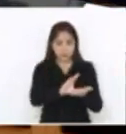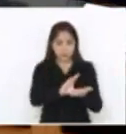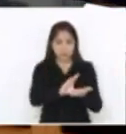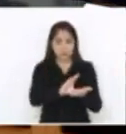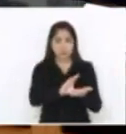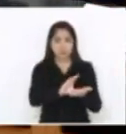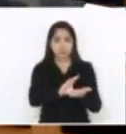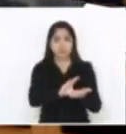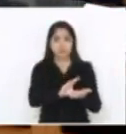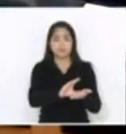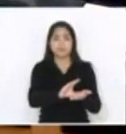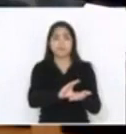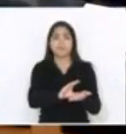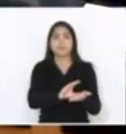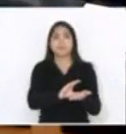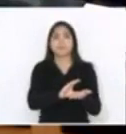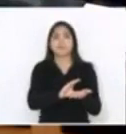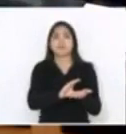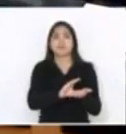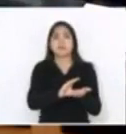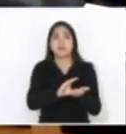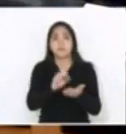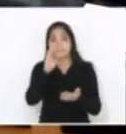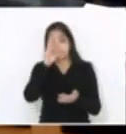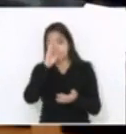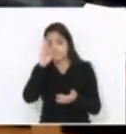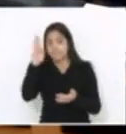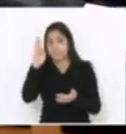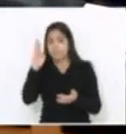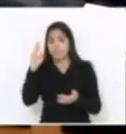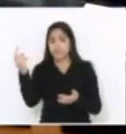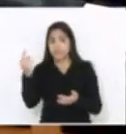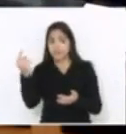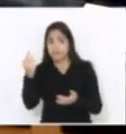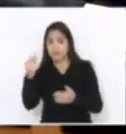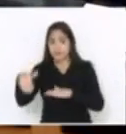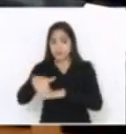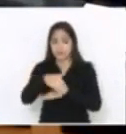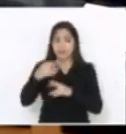não vamos fazer o seguinte, não vamos aplicar a primeira na rodovia que o deputado lá pediu.